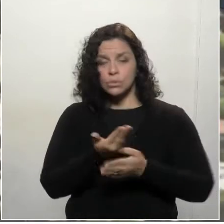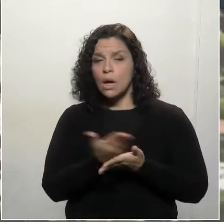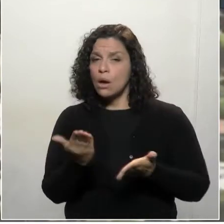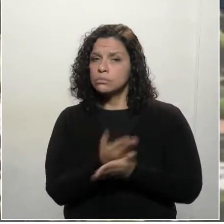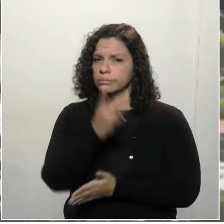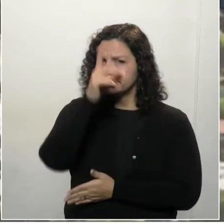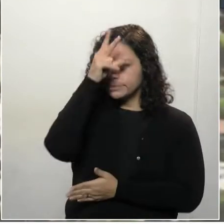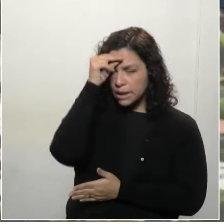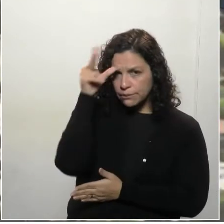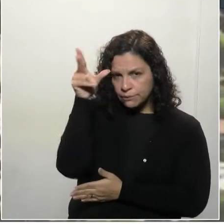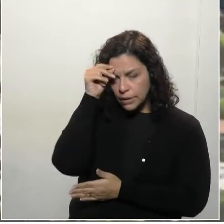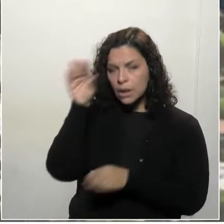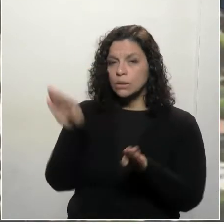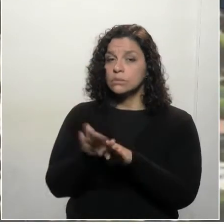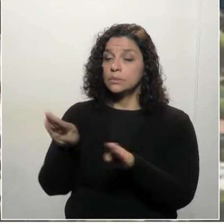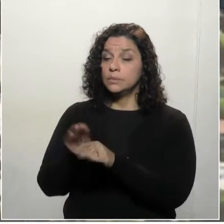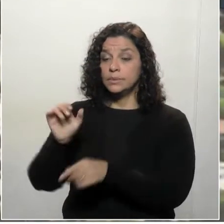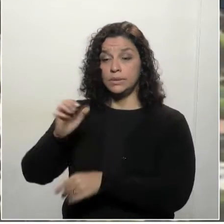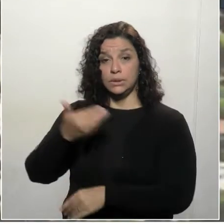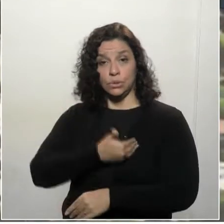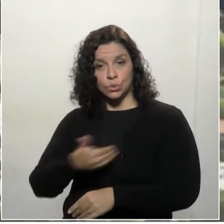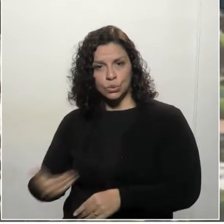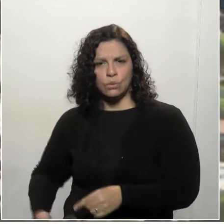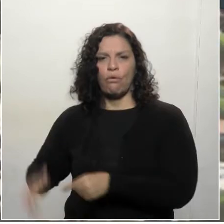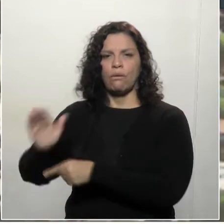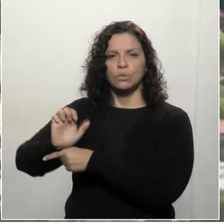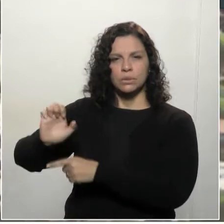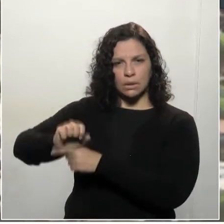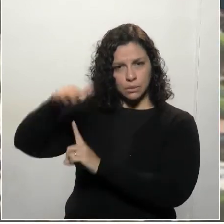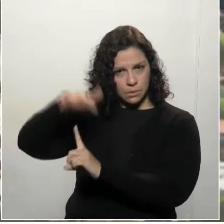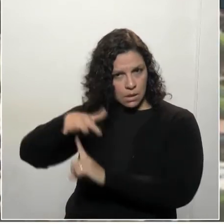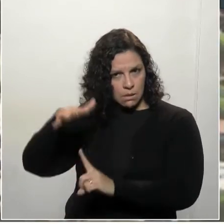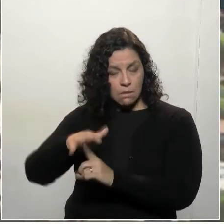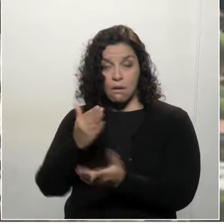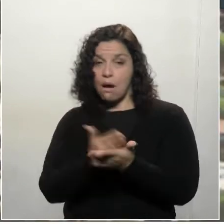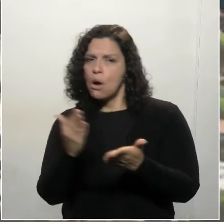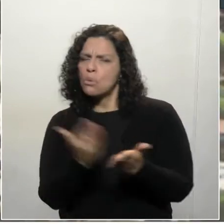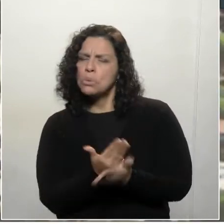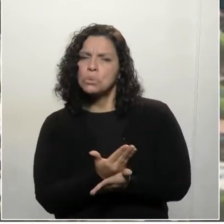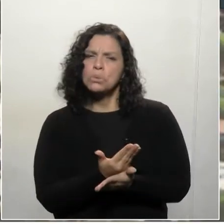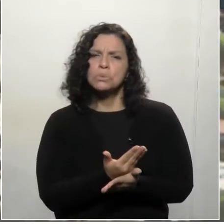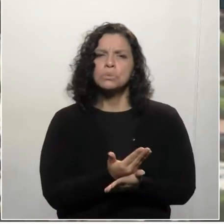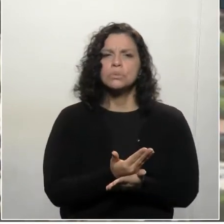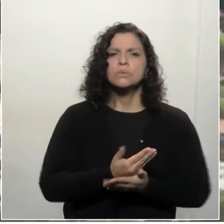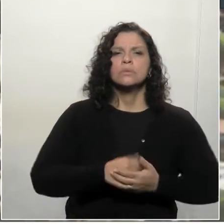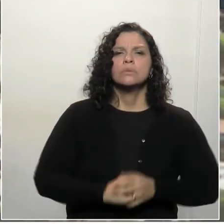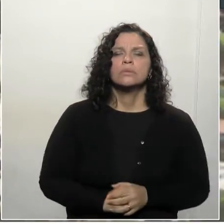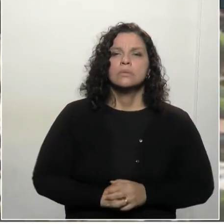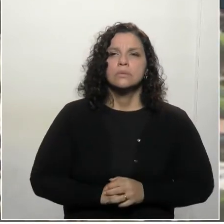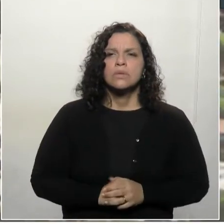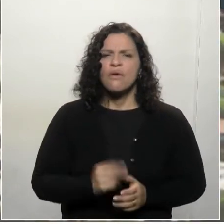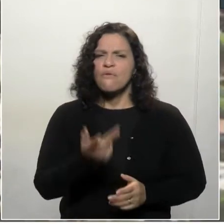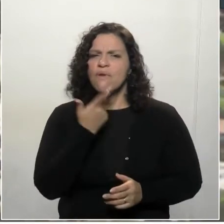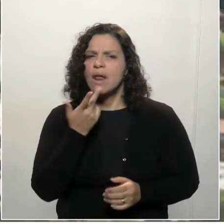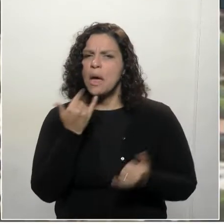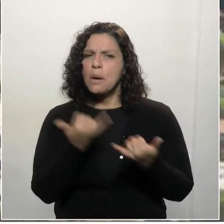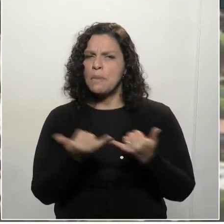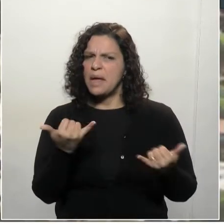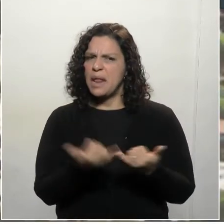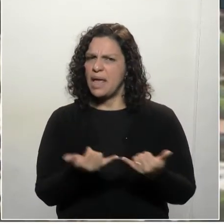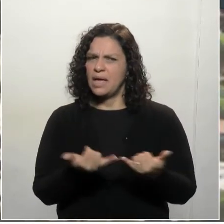e mesmo pelo governo foi por alguns considerada até prematura,